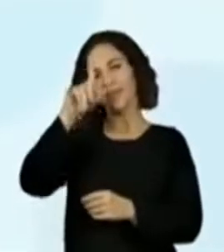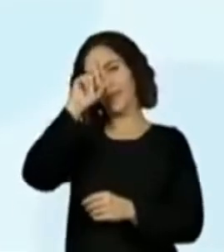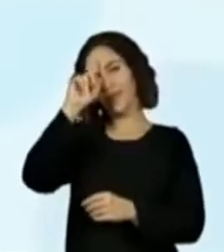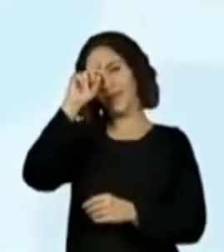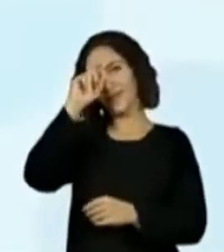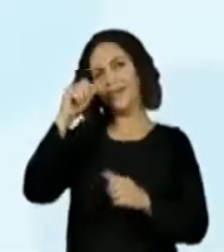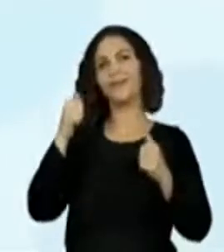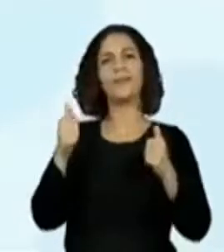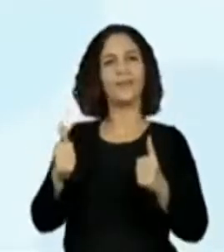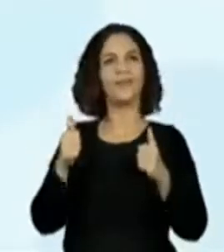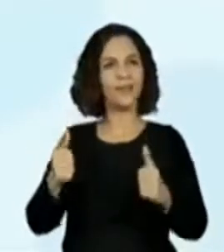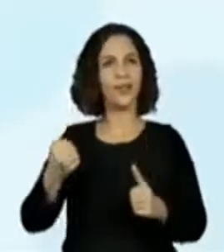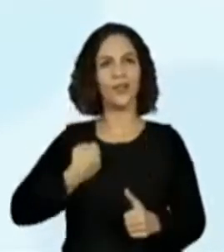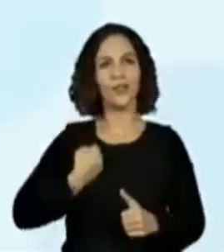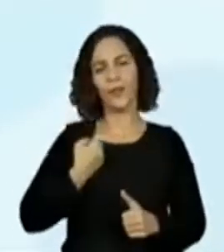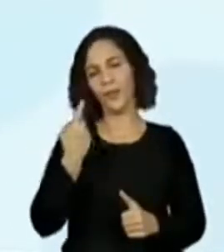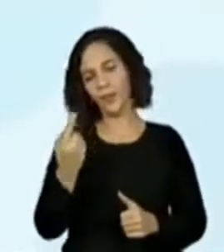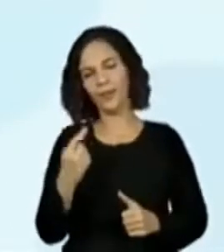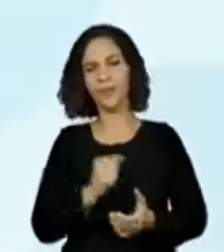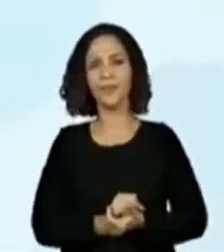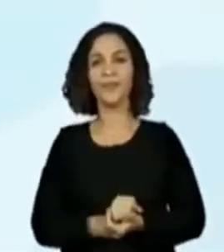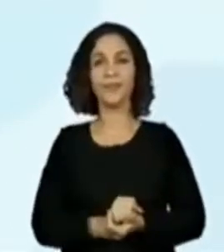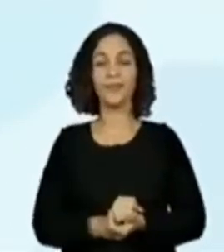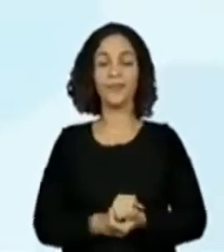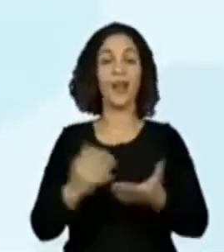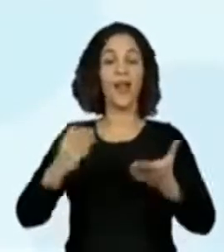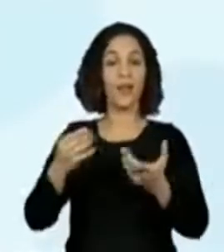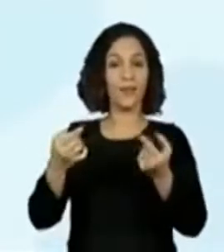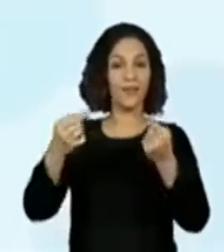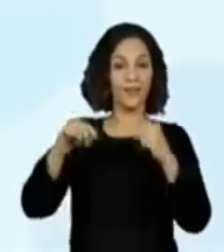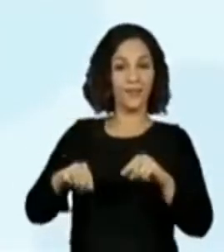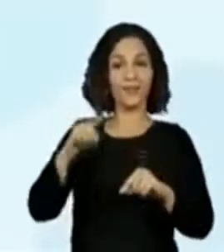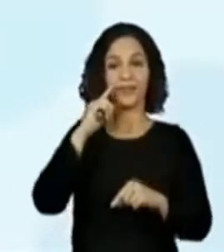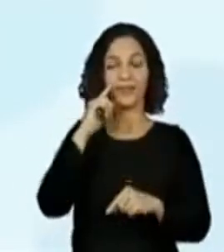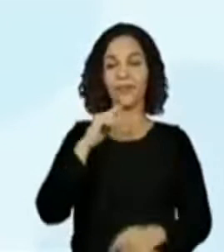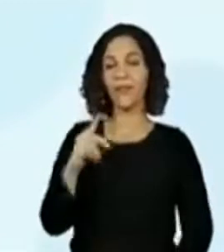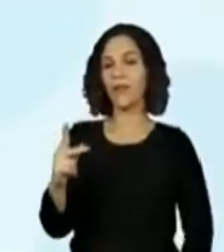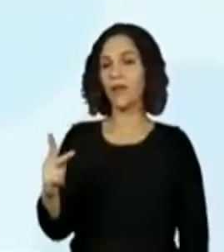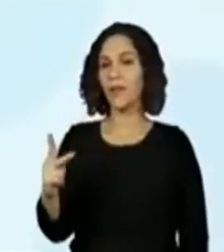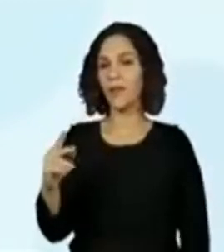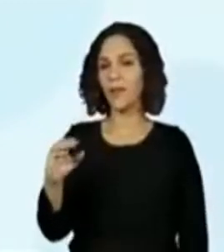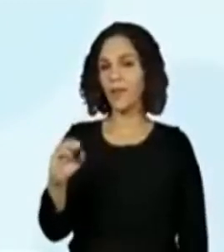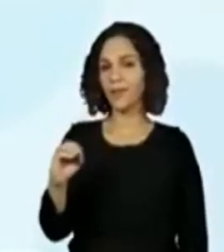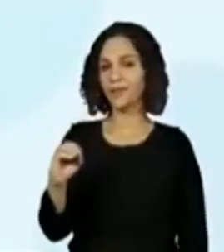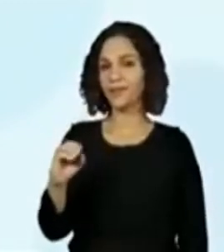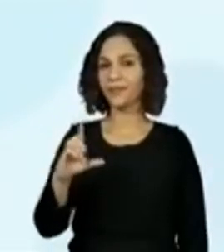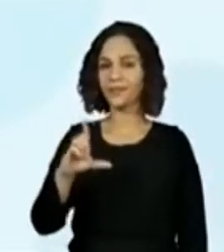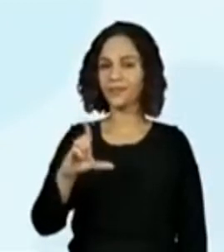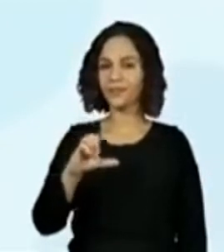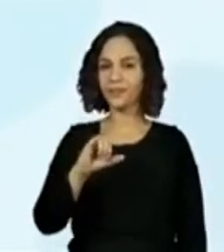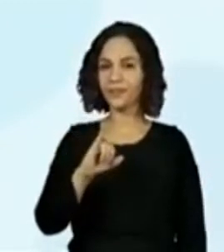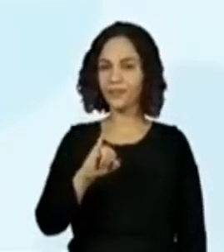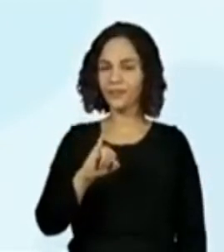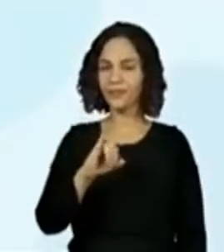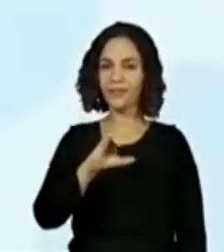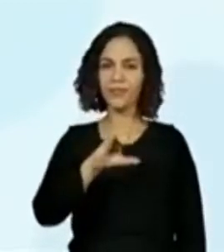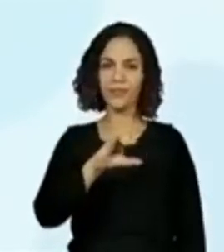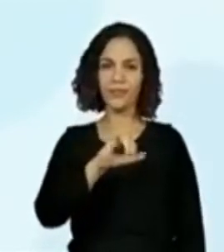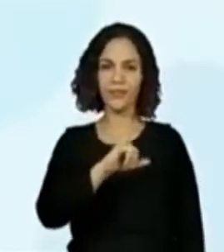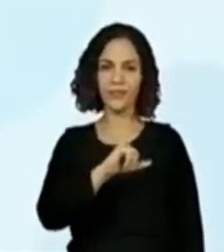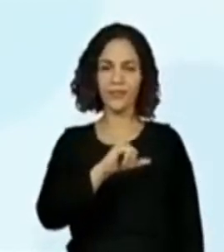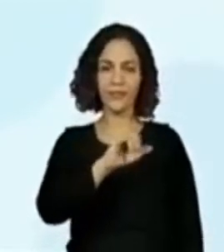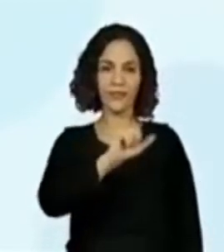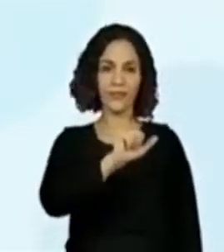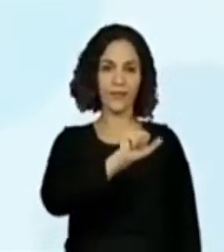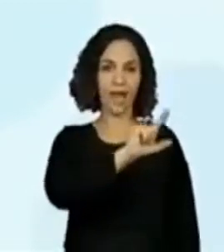bem. E agora, essa palavrinha aqui? P-O-L-I-C